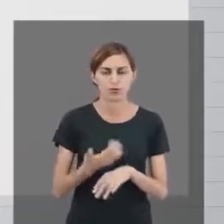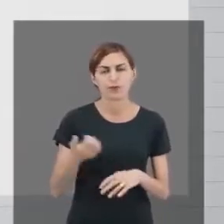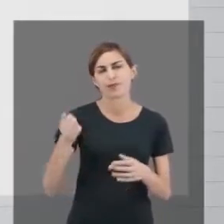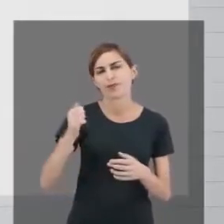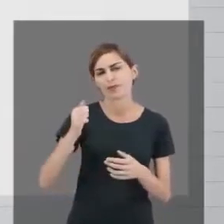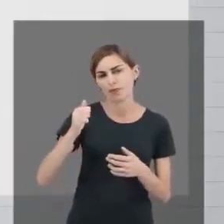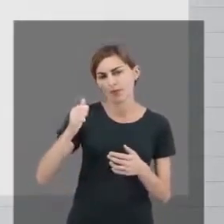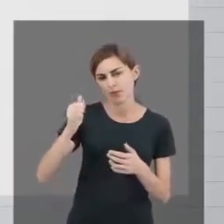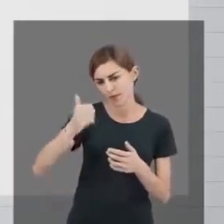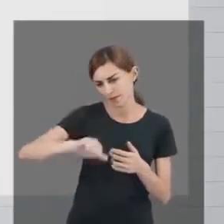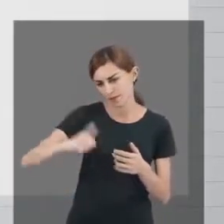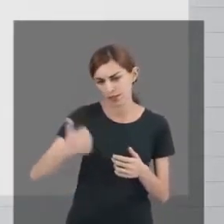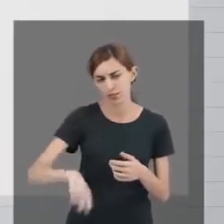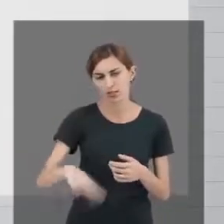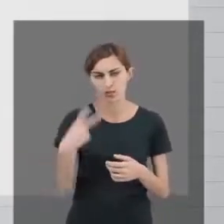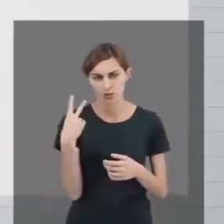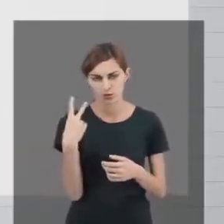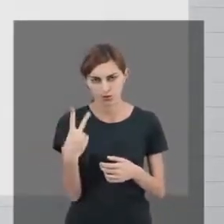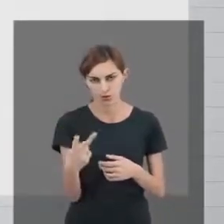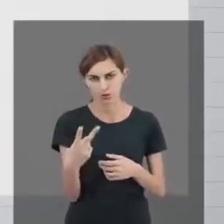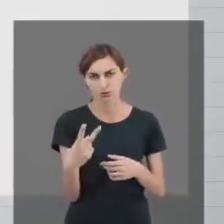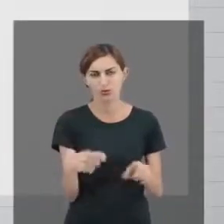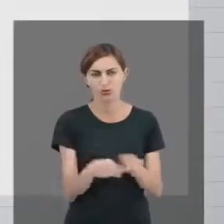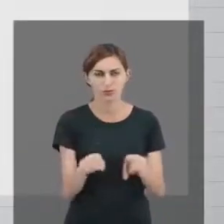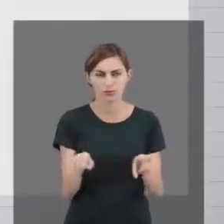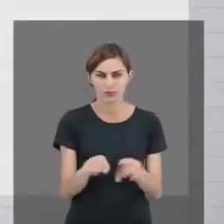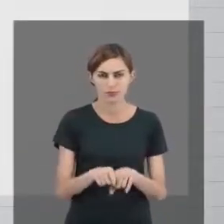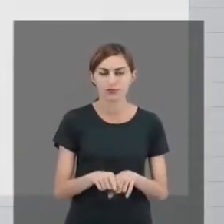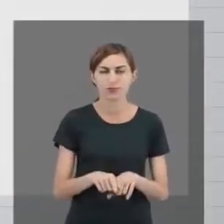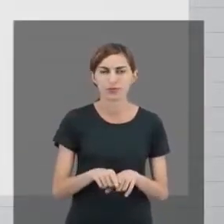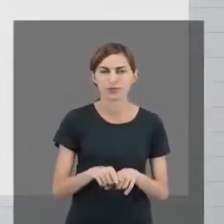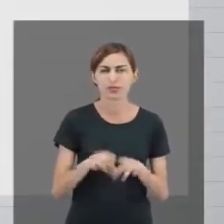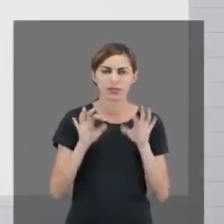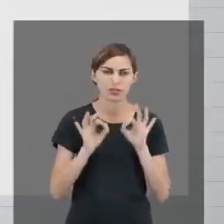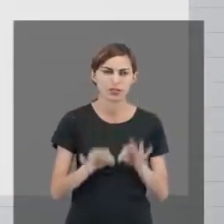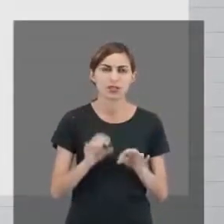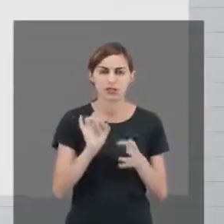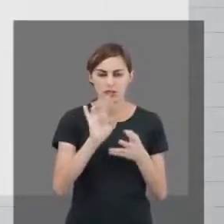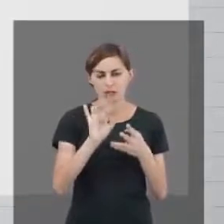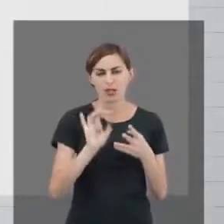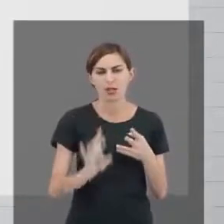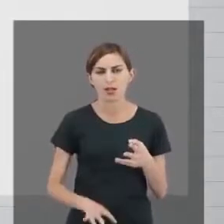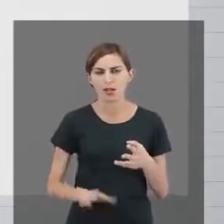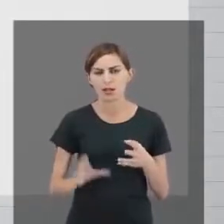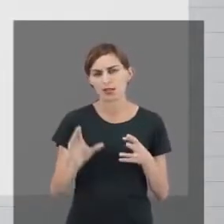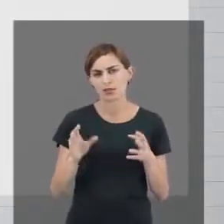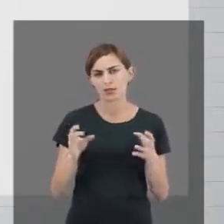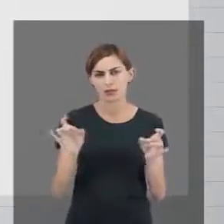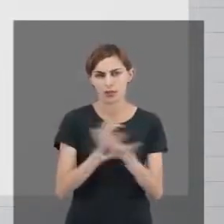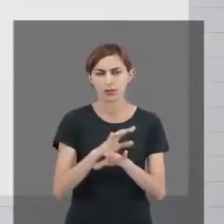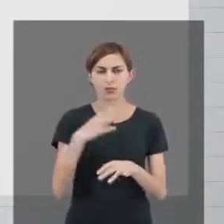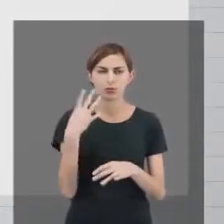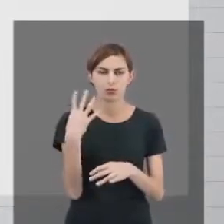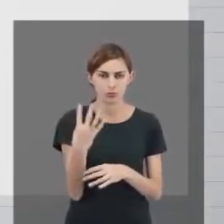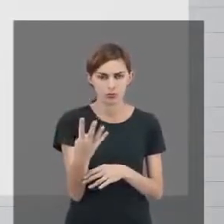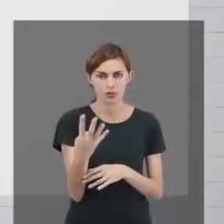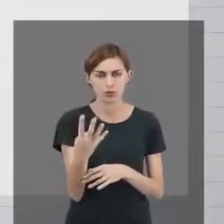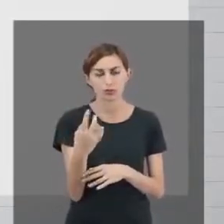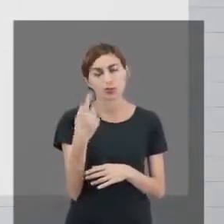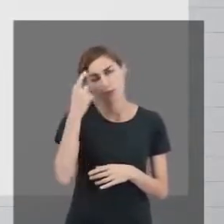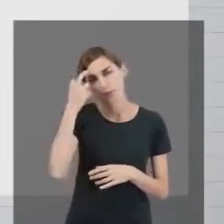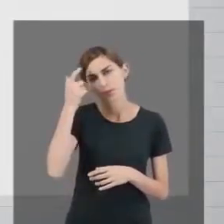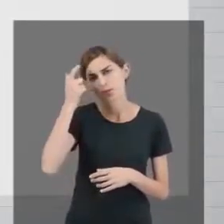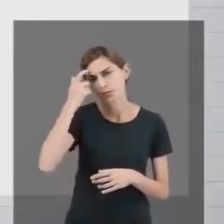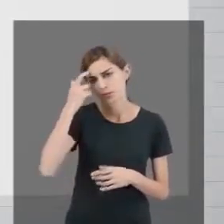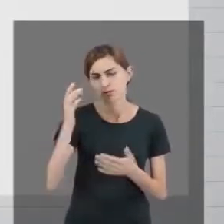avaliação da disciplina vale 2 também. Então o ideal é que em cada competência você feche com 4. Vamos supor